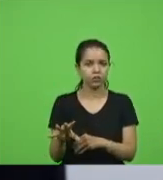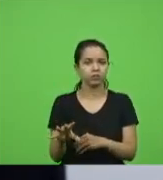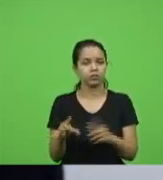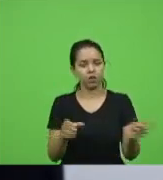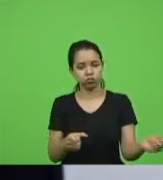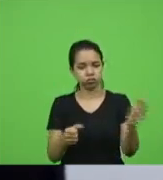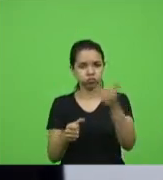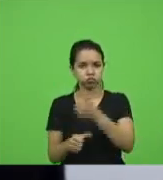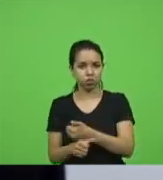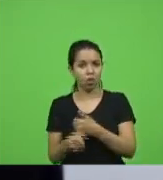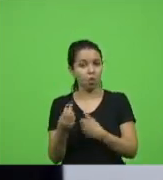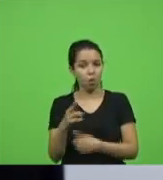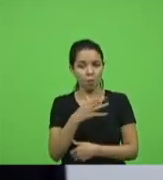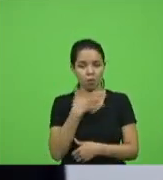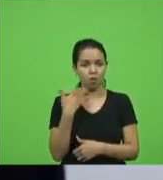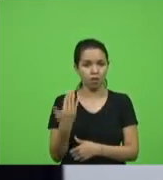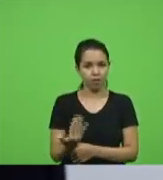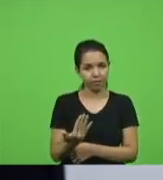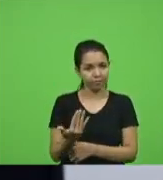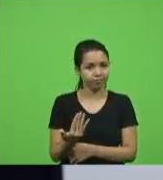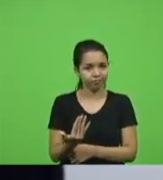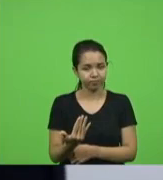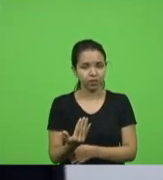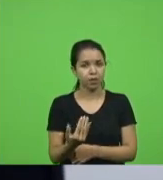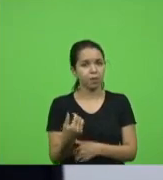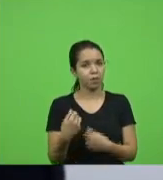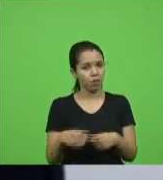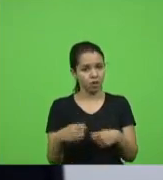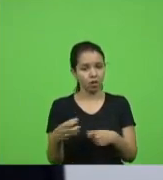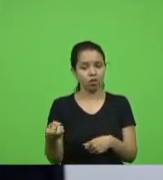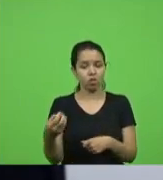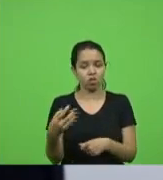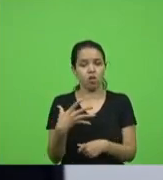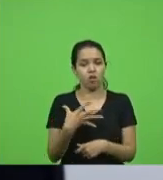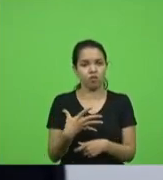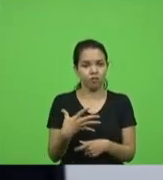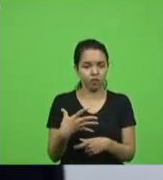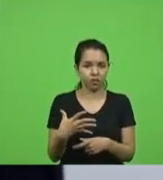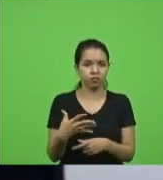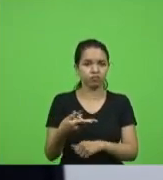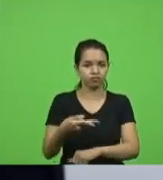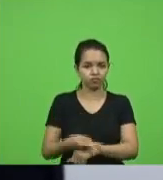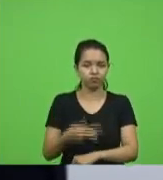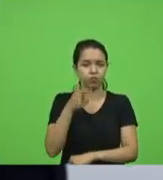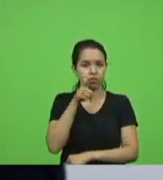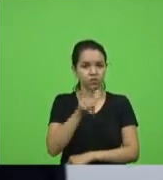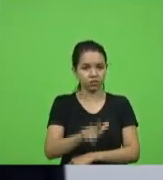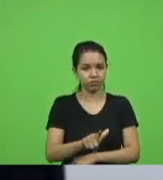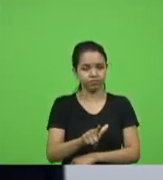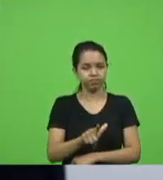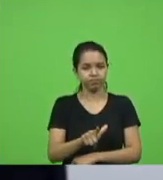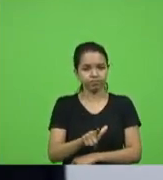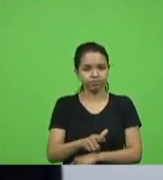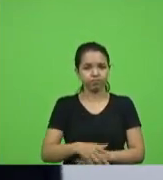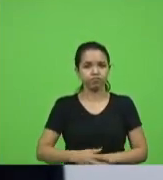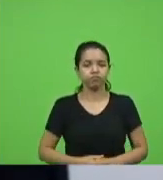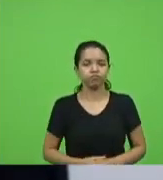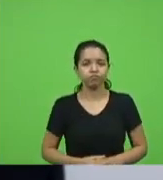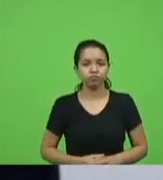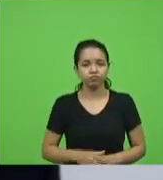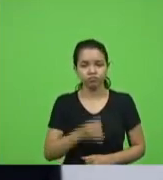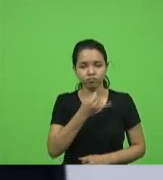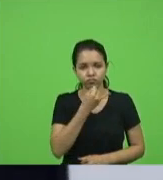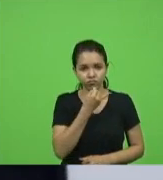até porque é o único jeito de abrirem novas vagas e nós vemos infelizmente a